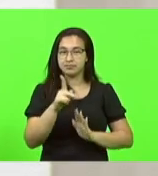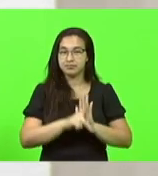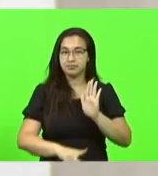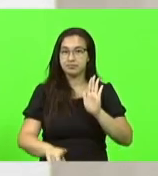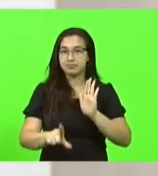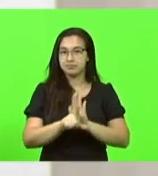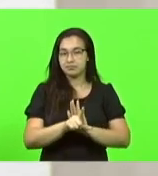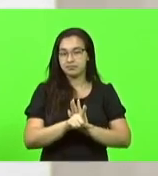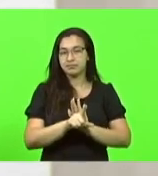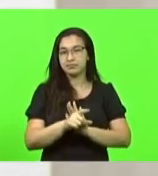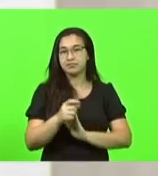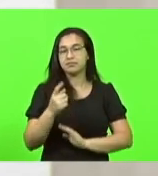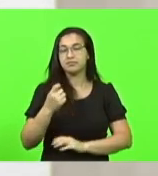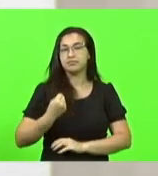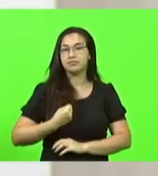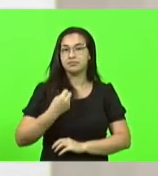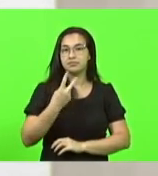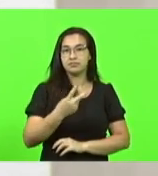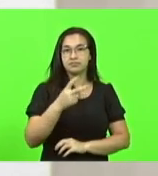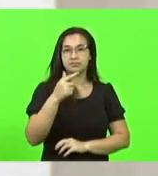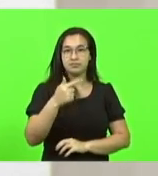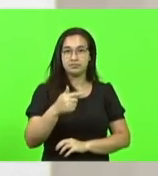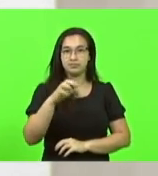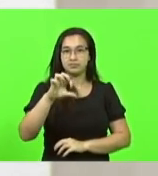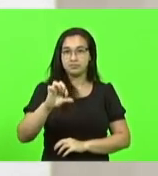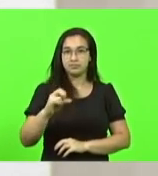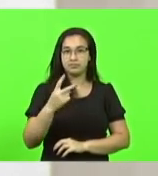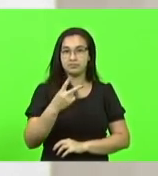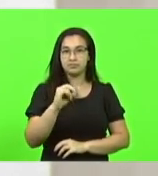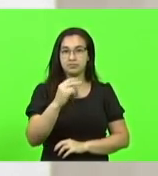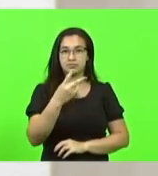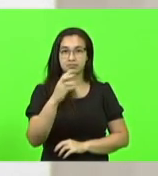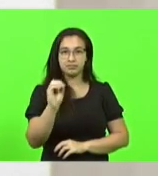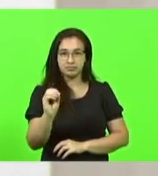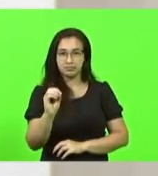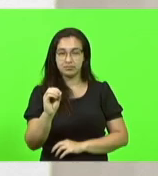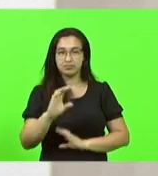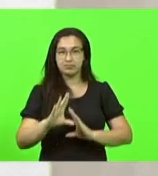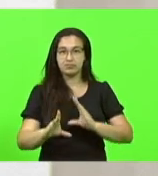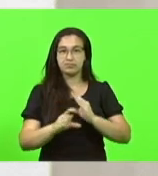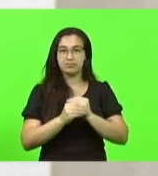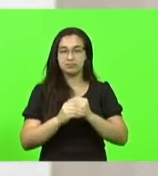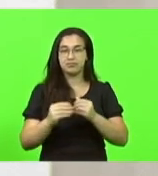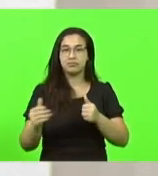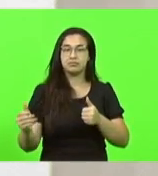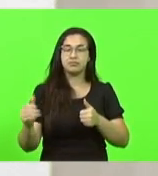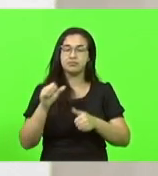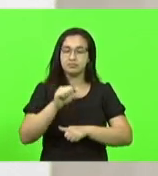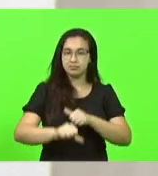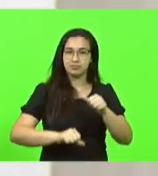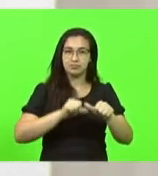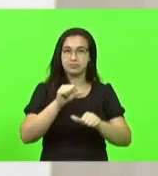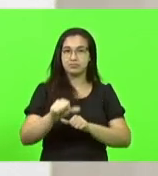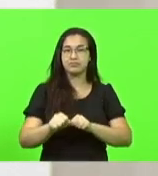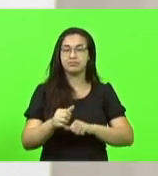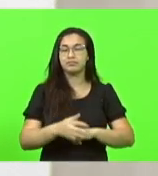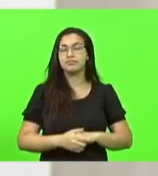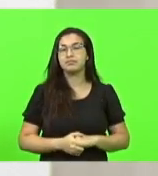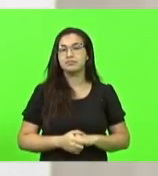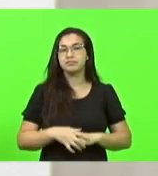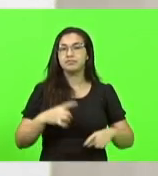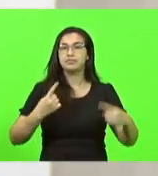projeto de lei nº 279-2020, com emenda modificativa. Após ter